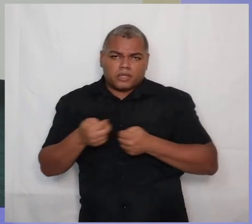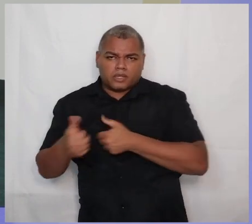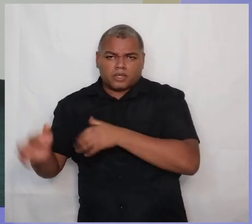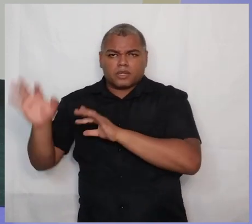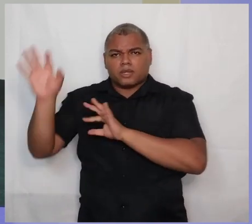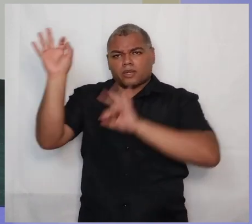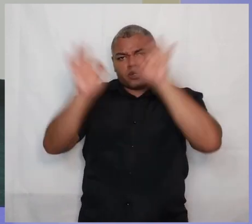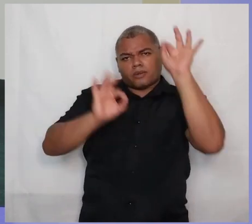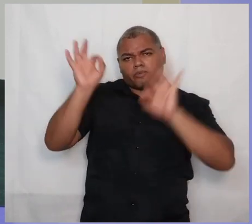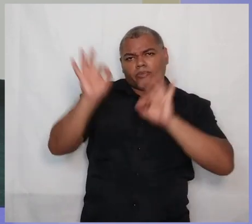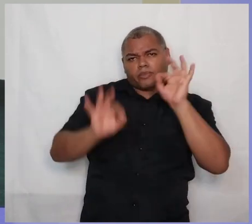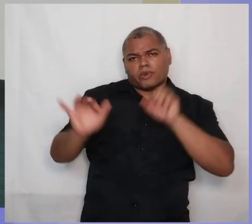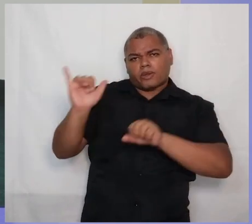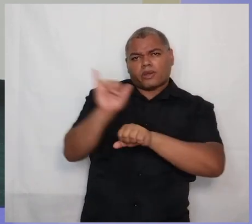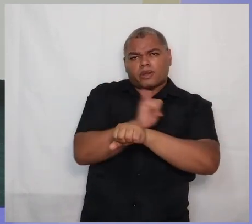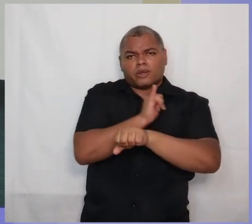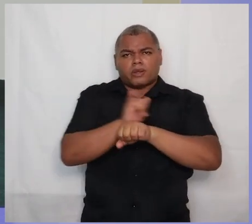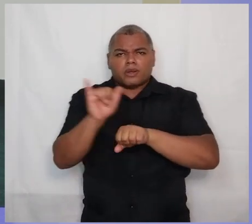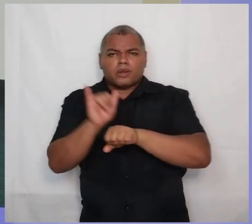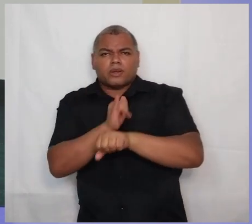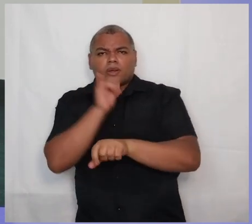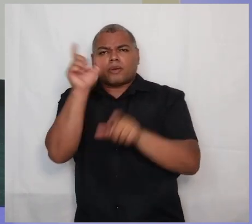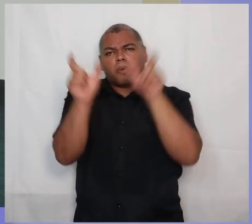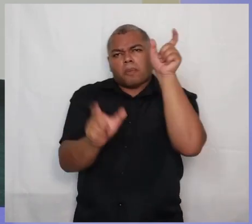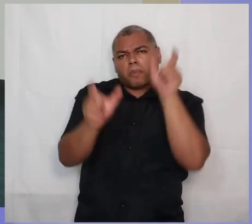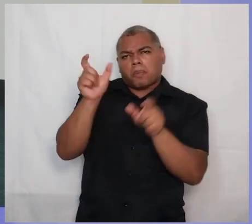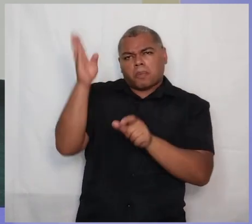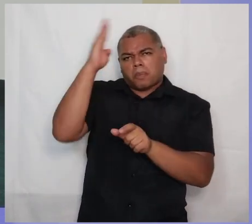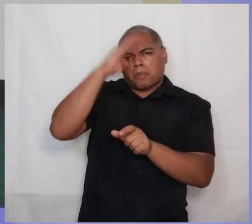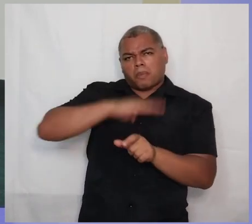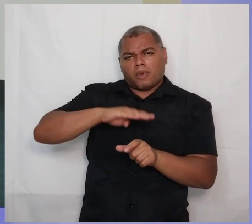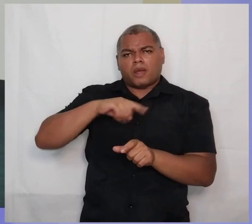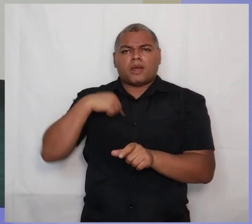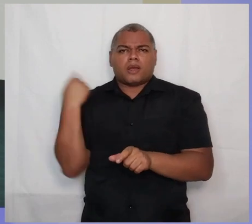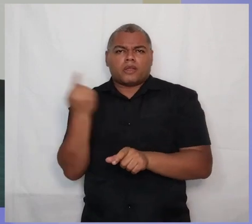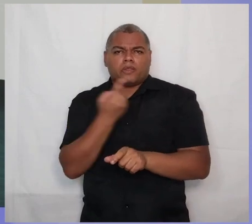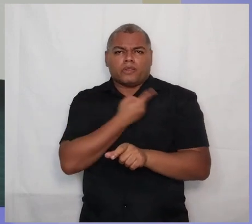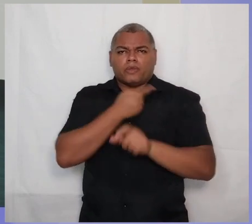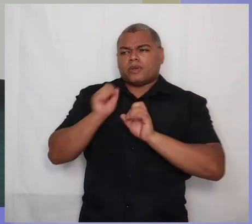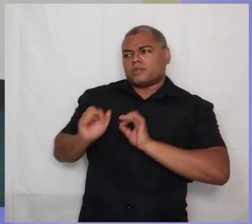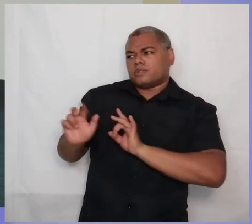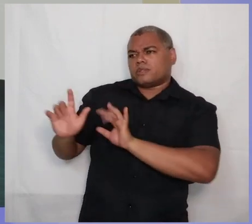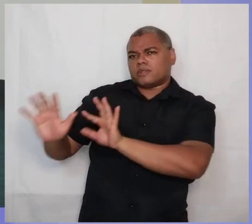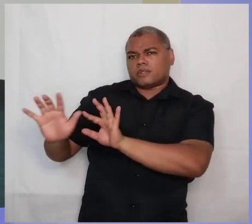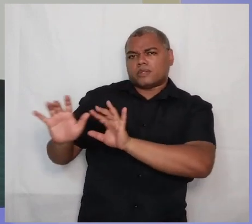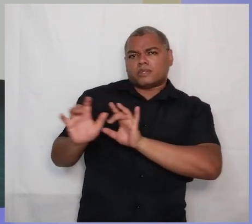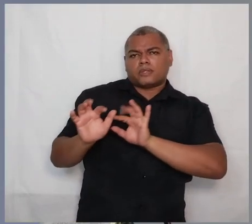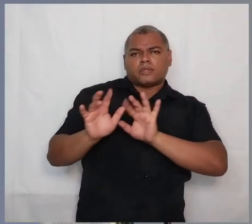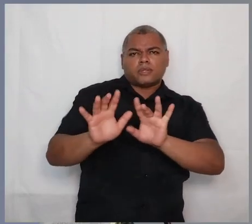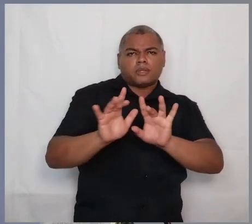qualquer vento de doutrina, pela artimanha das pessoas, pela astúcia com que induzem ao erro.